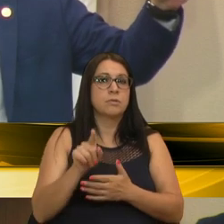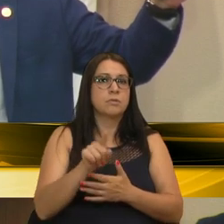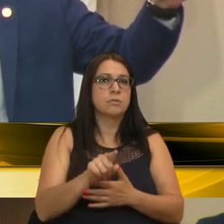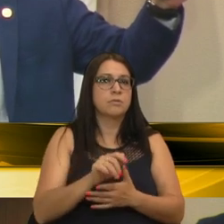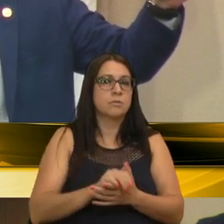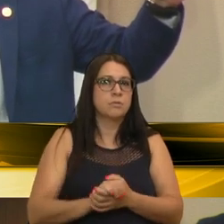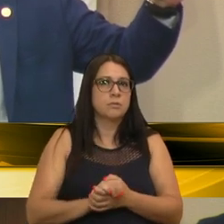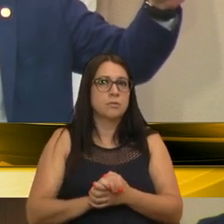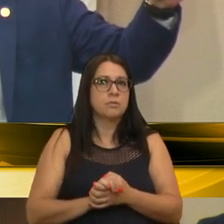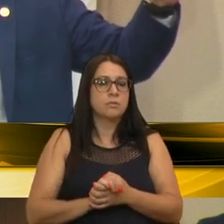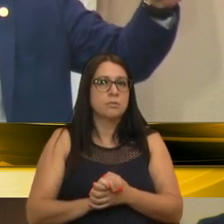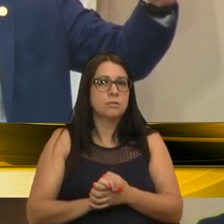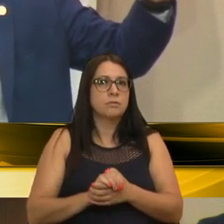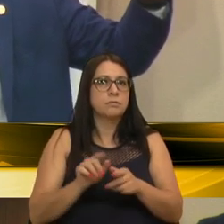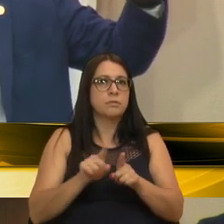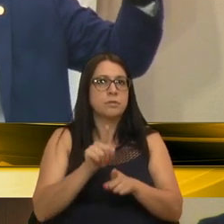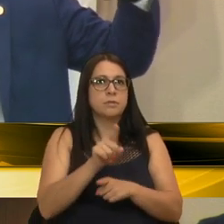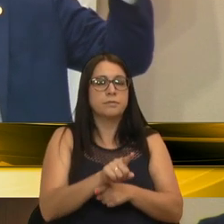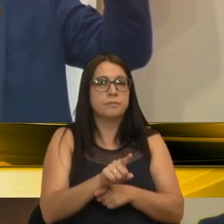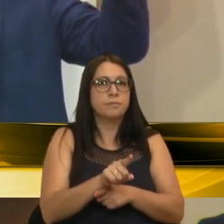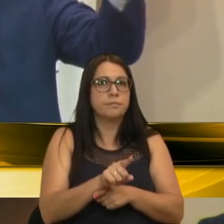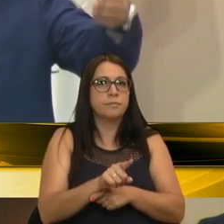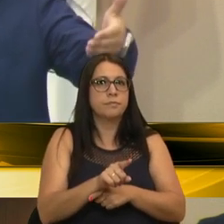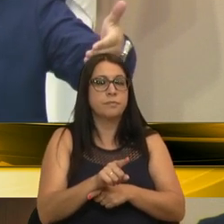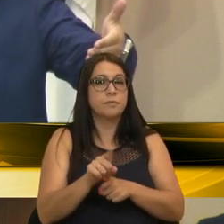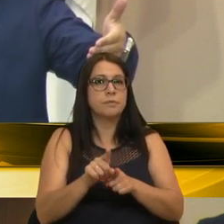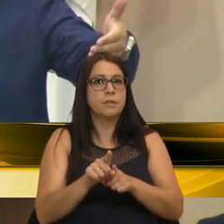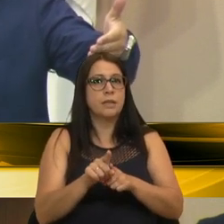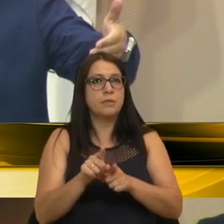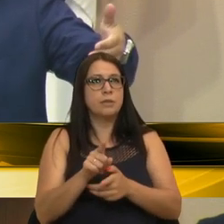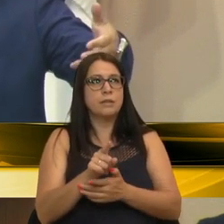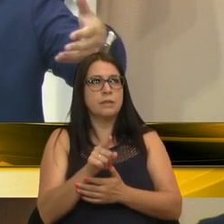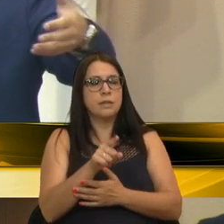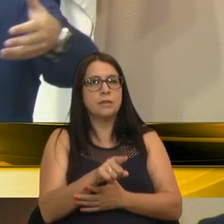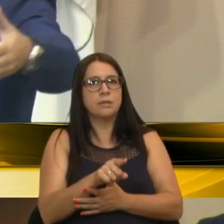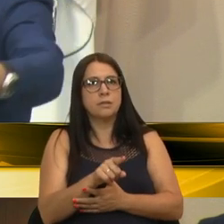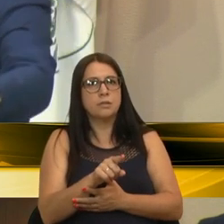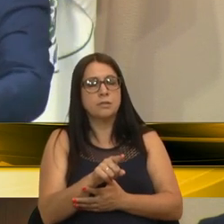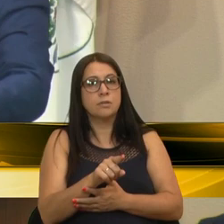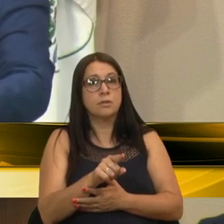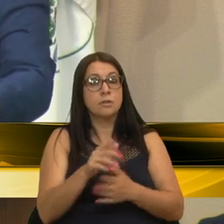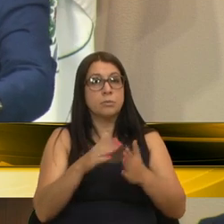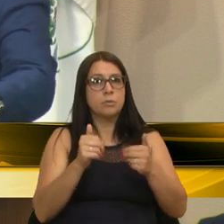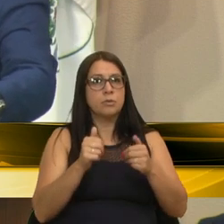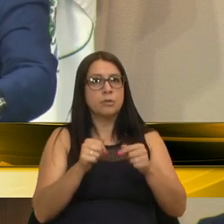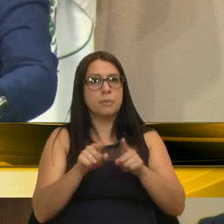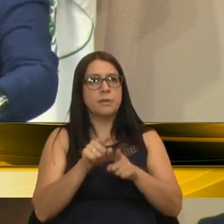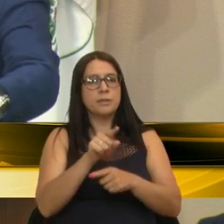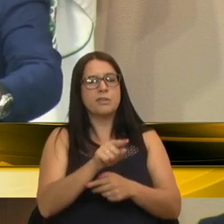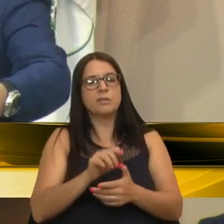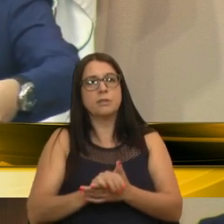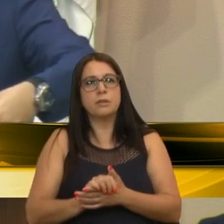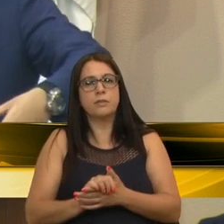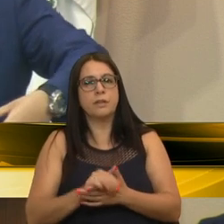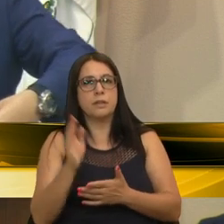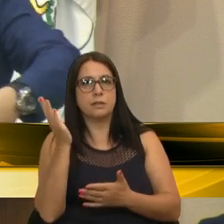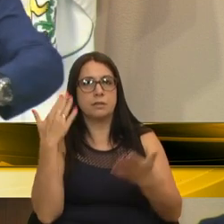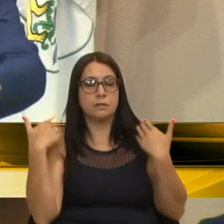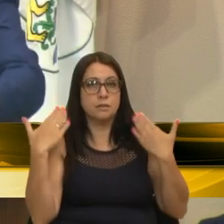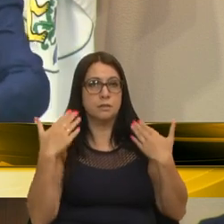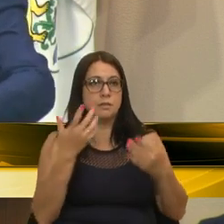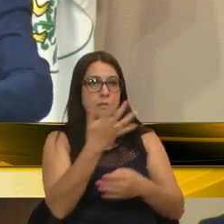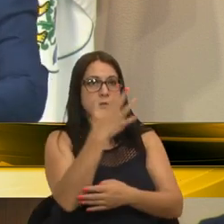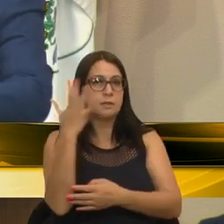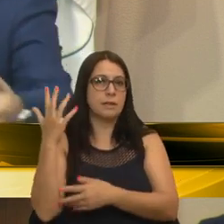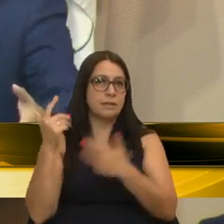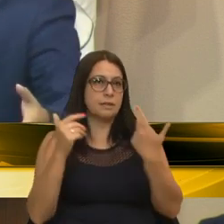justificativa. Vocês imaginem aquele matagal nos fundos, nesse período de calor agora, com esse matagal